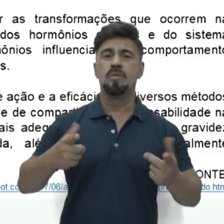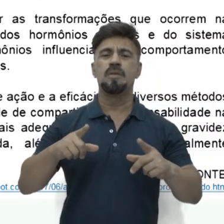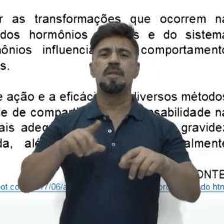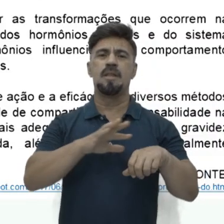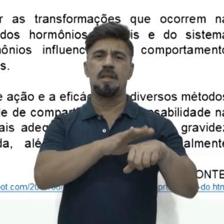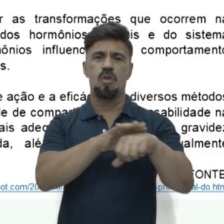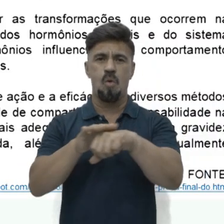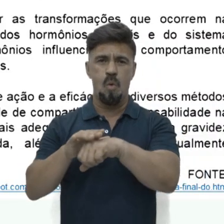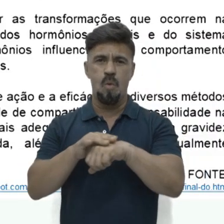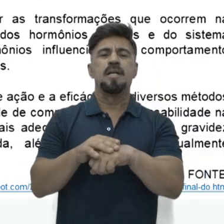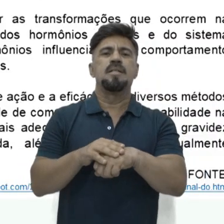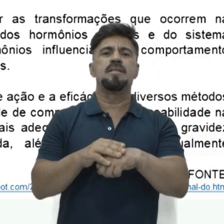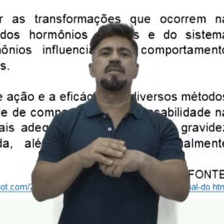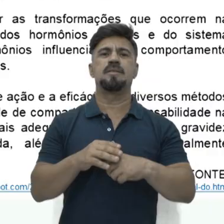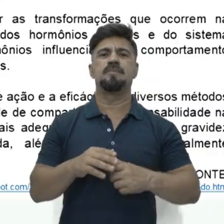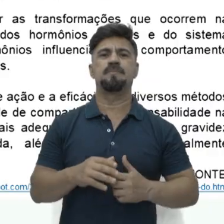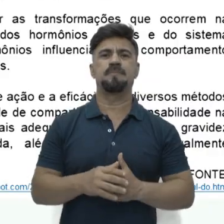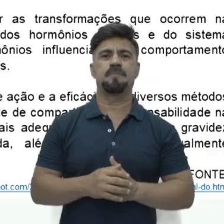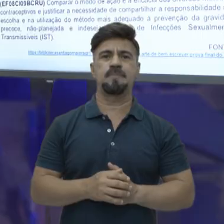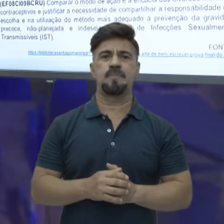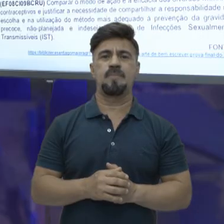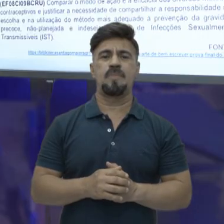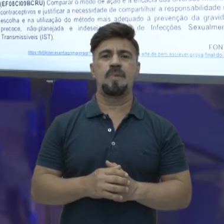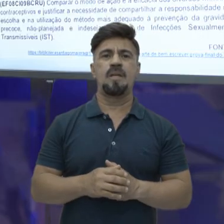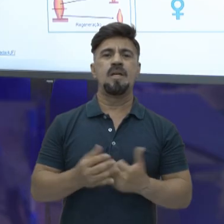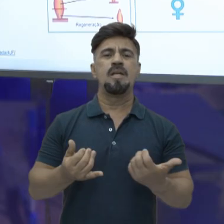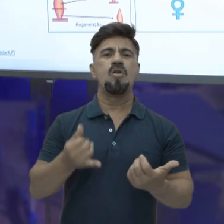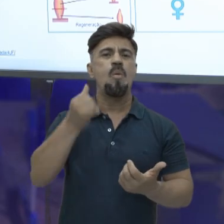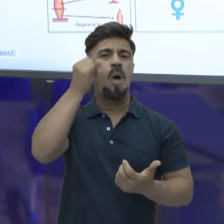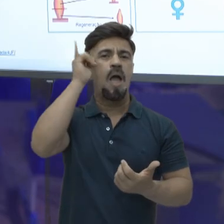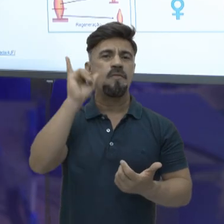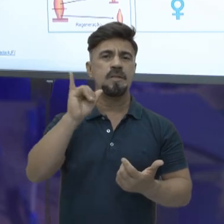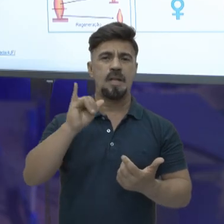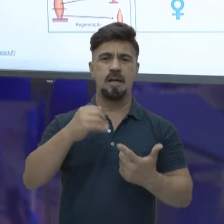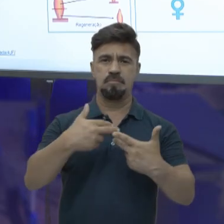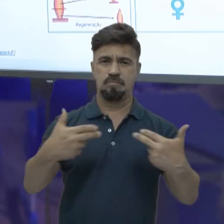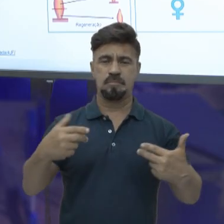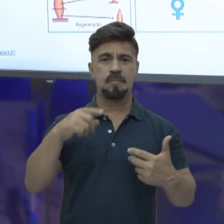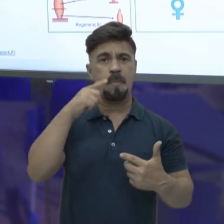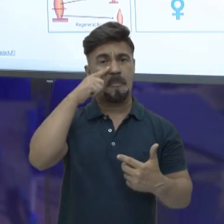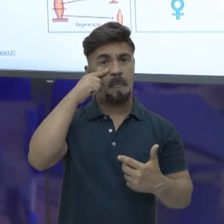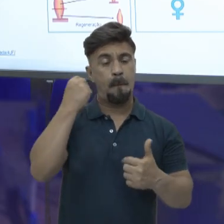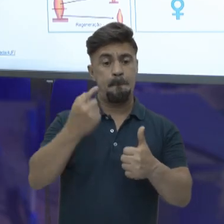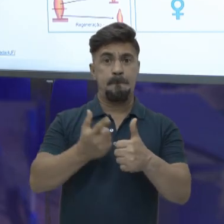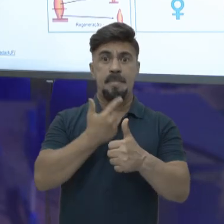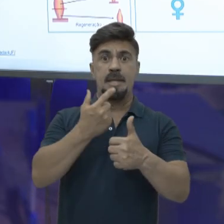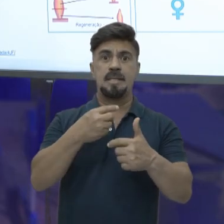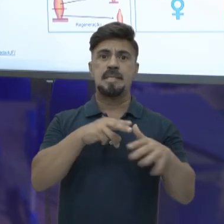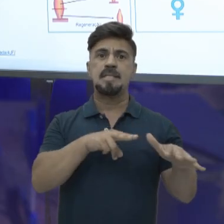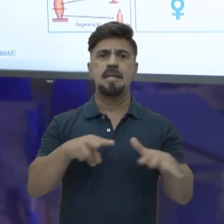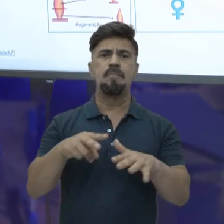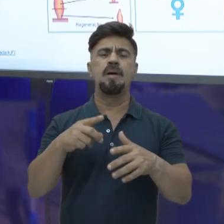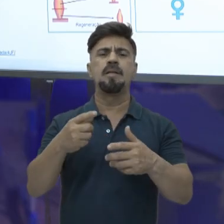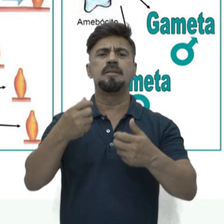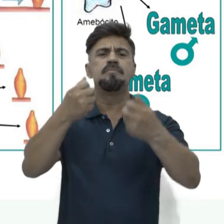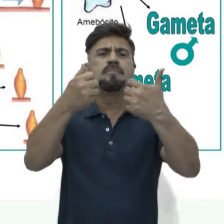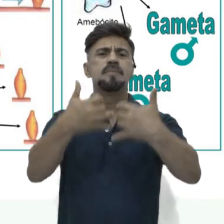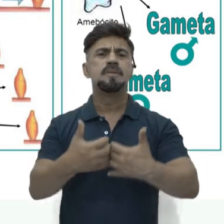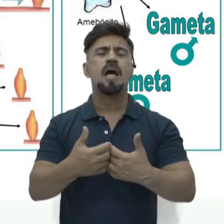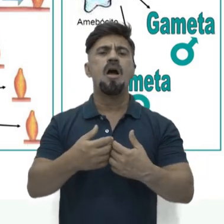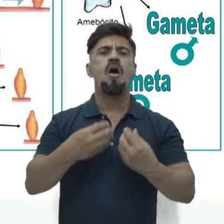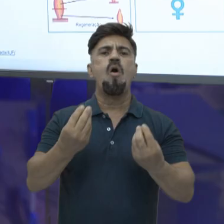doenças e sobre métodos contraceptivos, tá? Na primeira semana de vocês, vocês tinham lá falando sobre